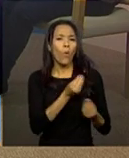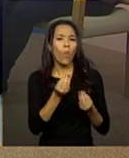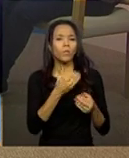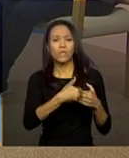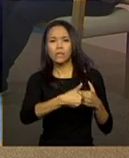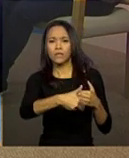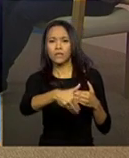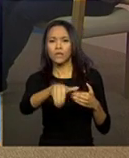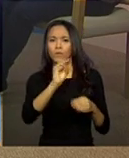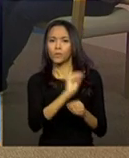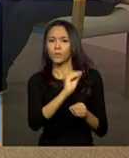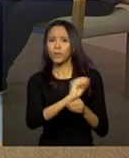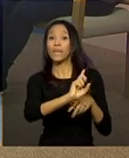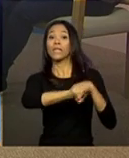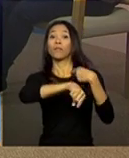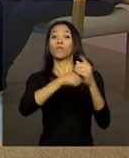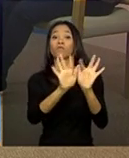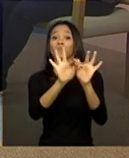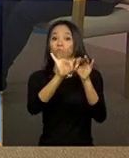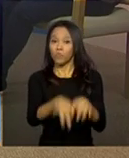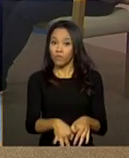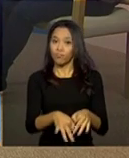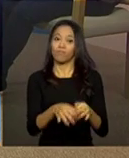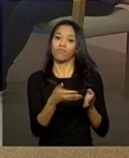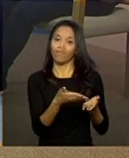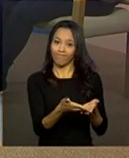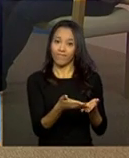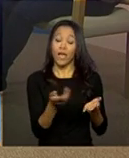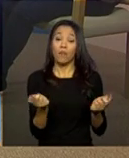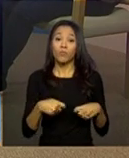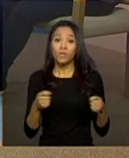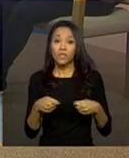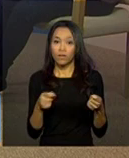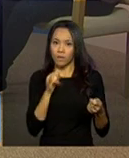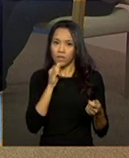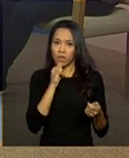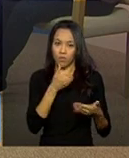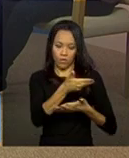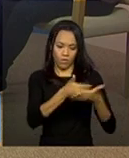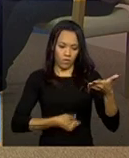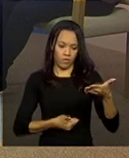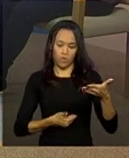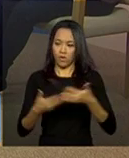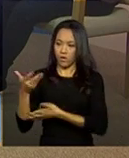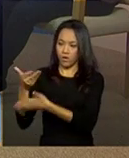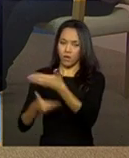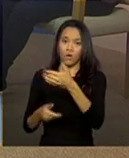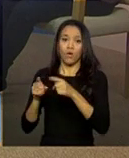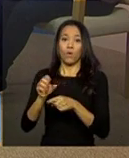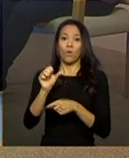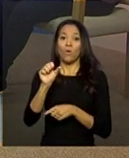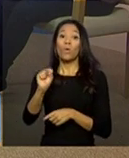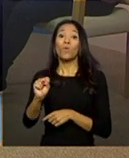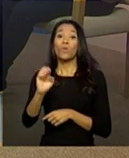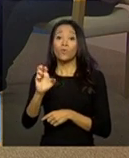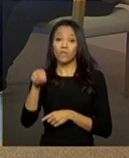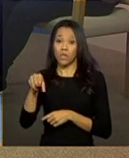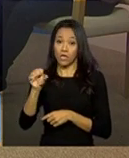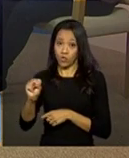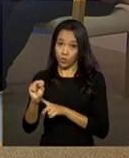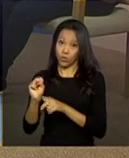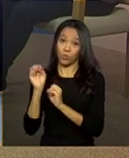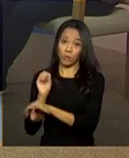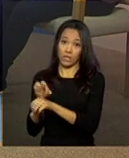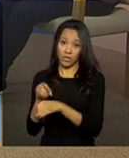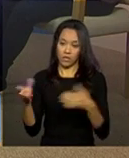fundamental porque, por exemplo, você vai nos permitir fazer o cruzamento com dados do Censo da Educação, para saber se esses meninos,